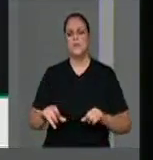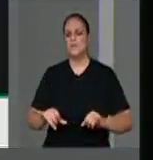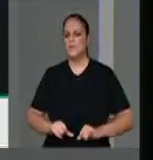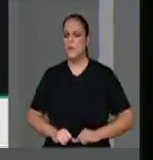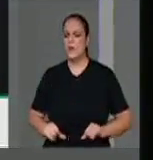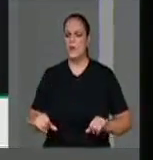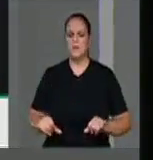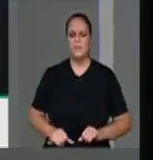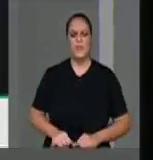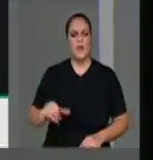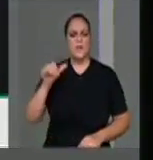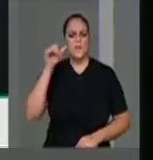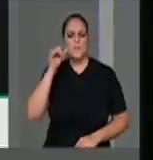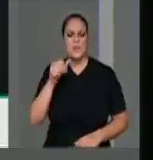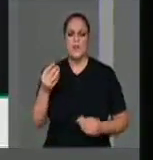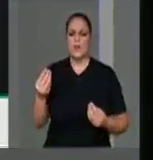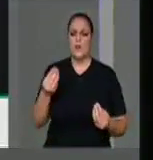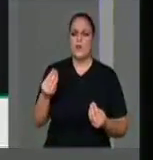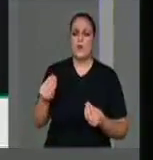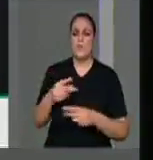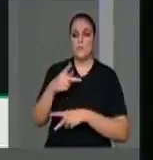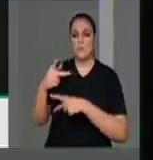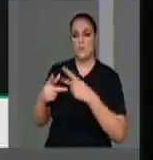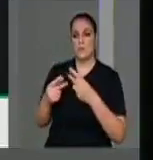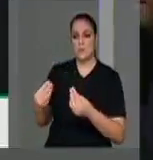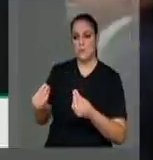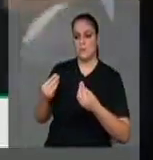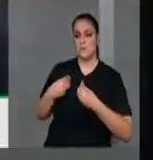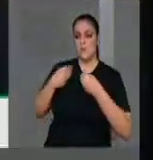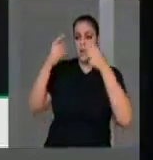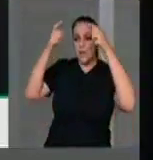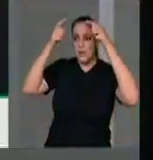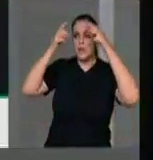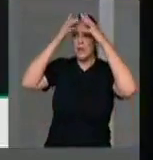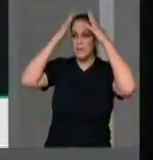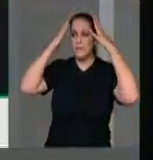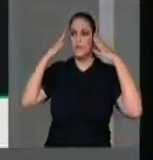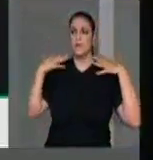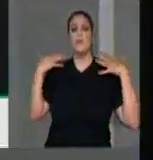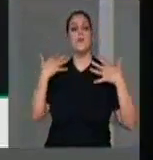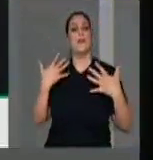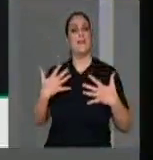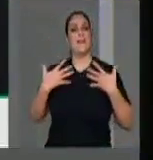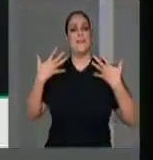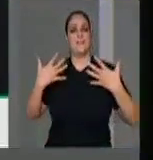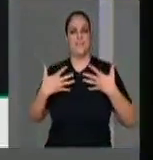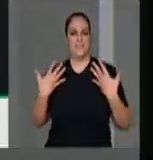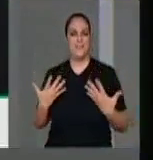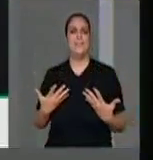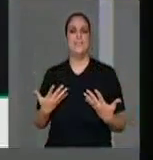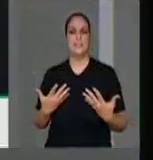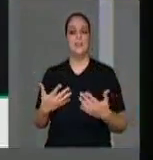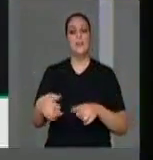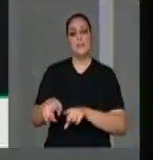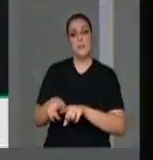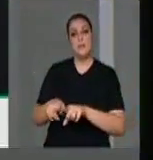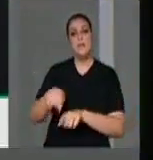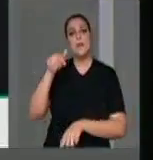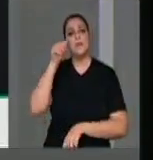sofrimento dessas mulheres foi tão intenso e envolveu tantas pessoas como o movimento das mulheres